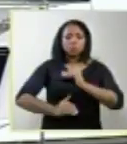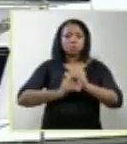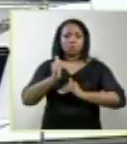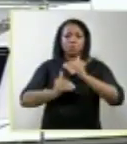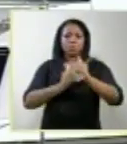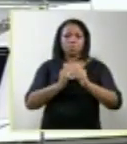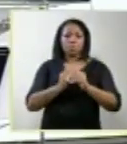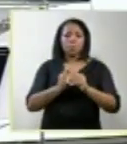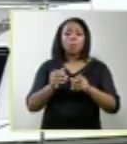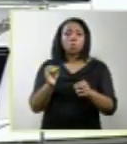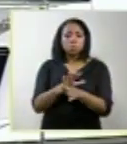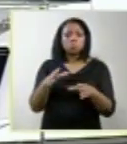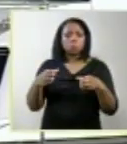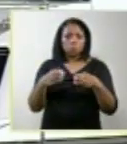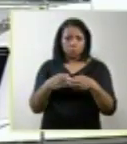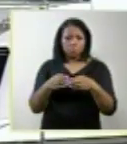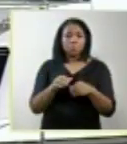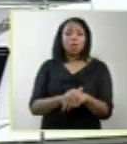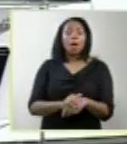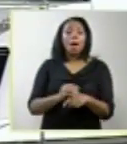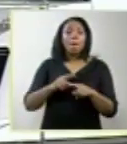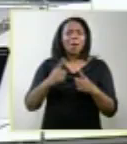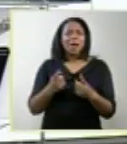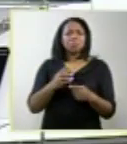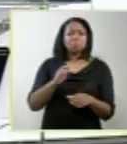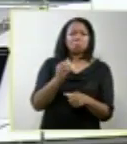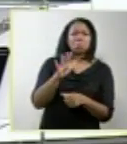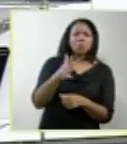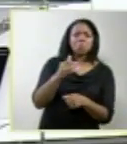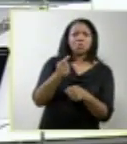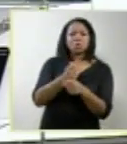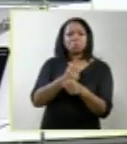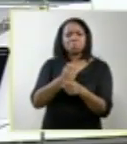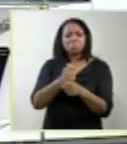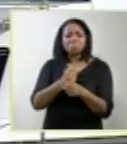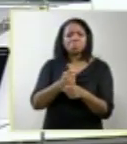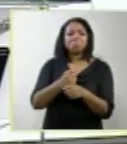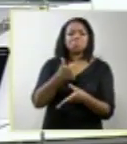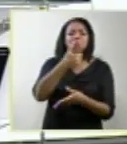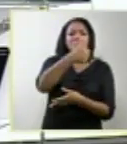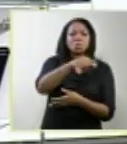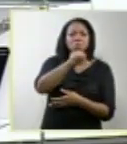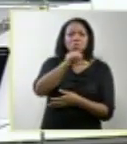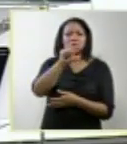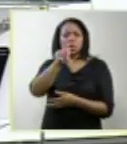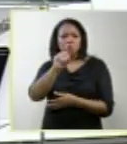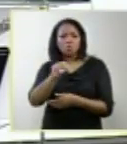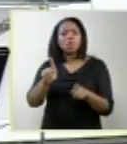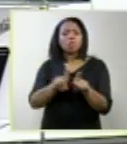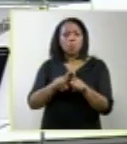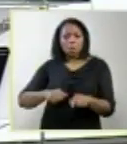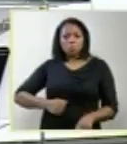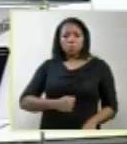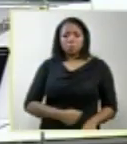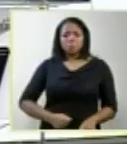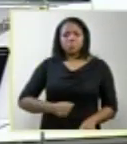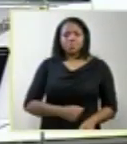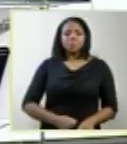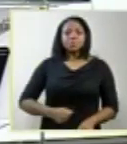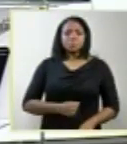cefálico. Então, os senhores podem ver que na década de 90, grandes serviços de ultrassom fora do